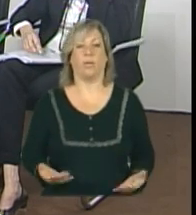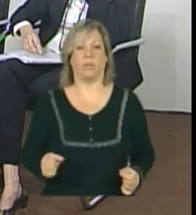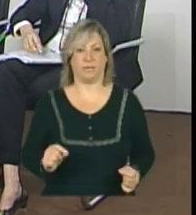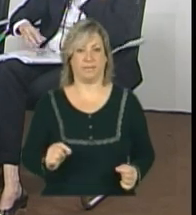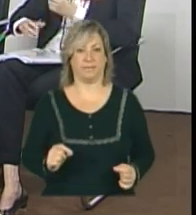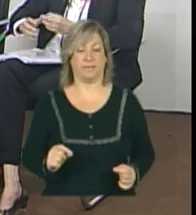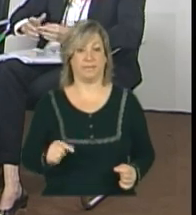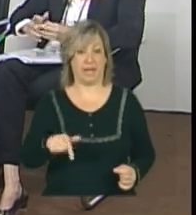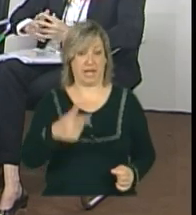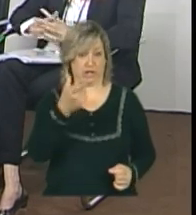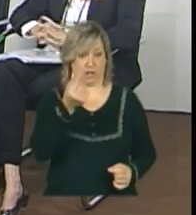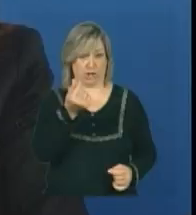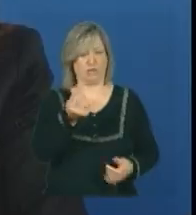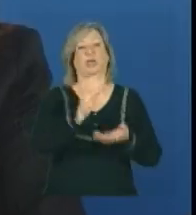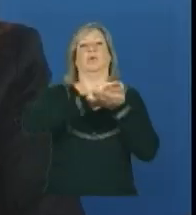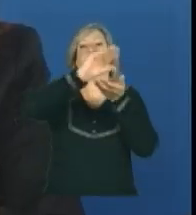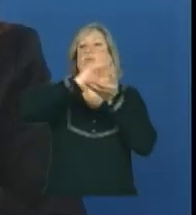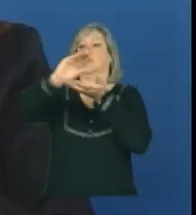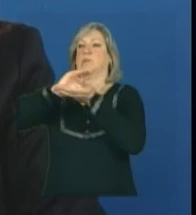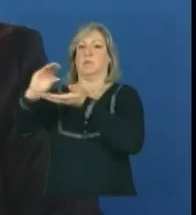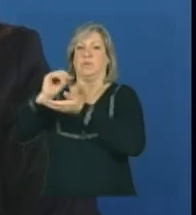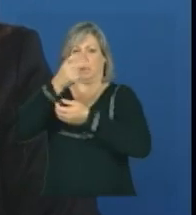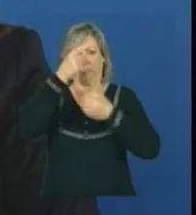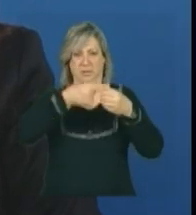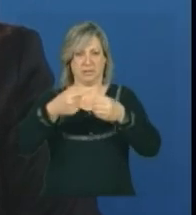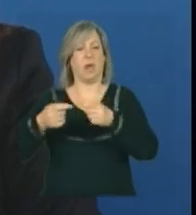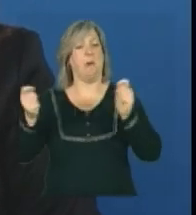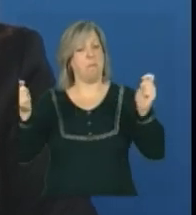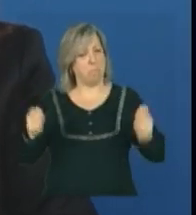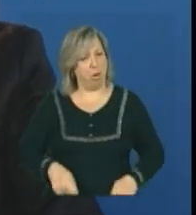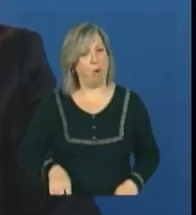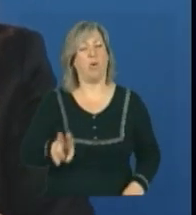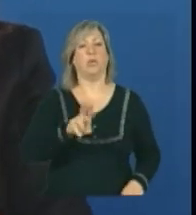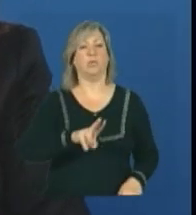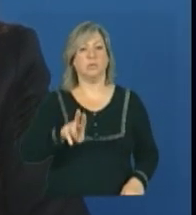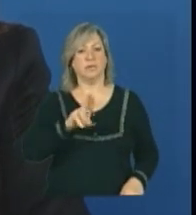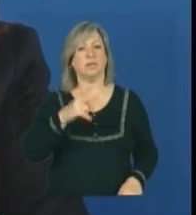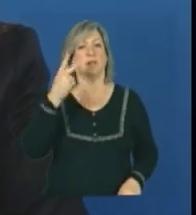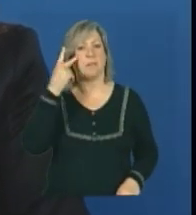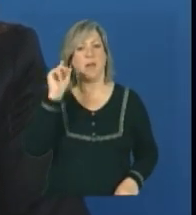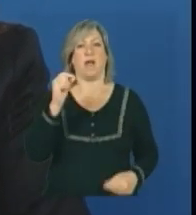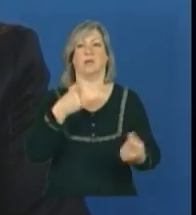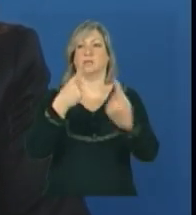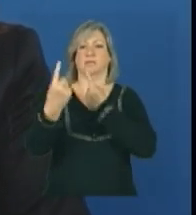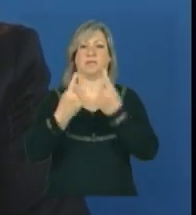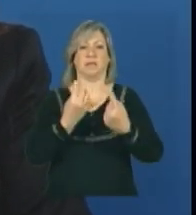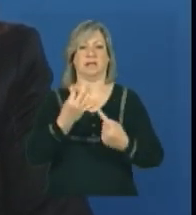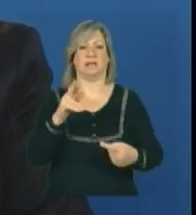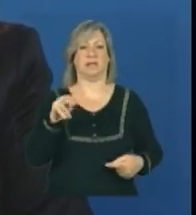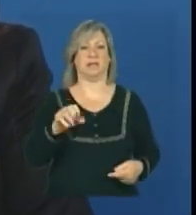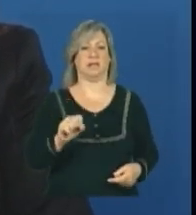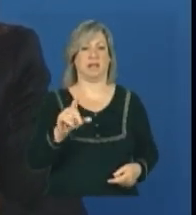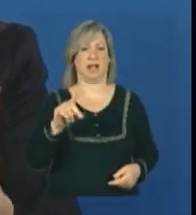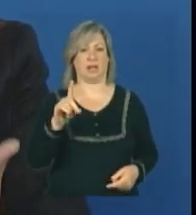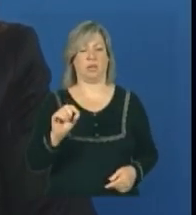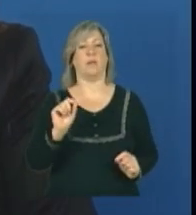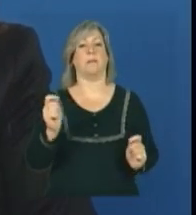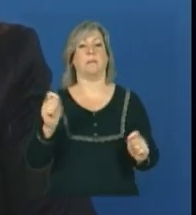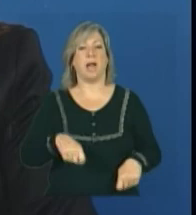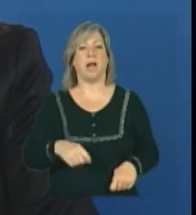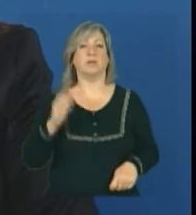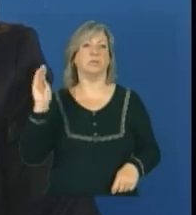O recurso que é transferido para os municípios, ele pode ser usado para traslado dessas equipes, para o